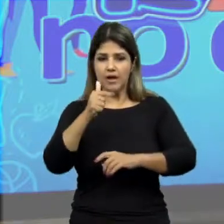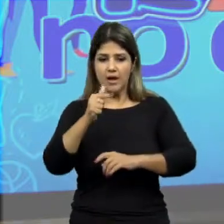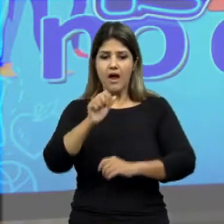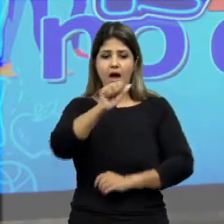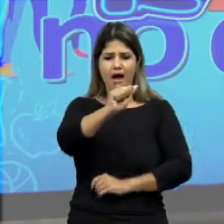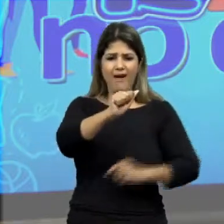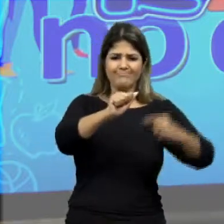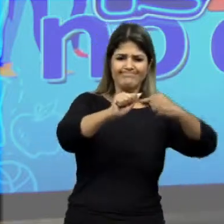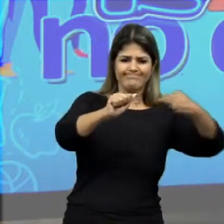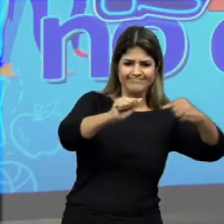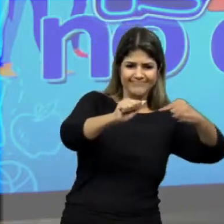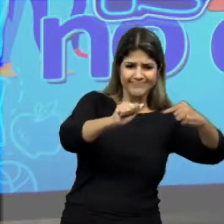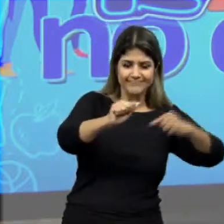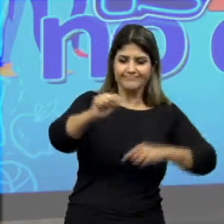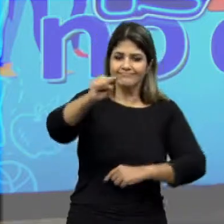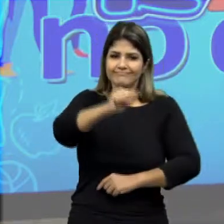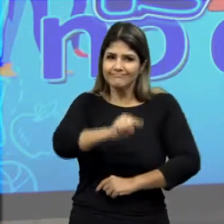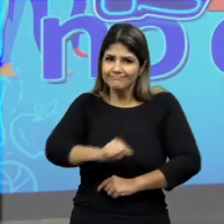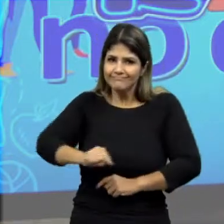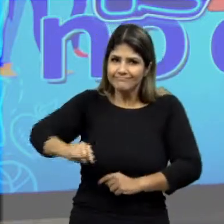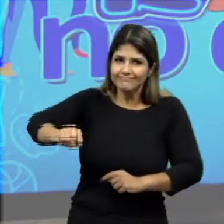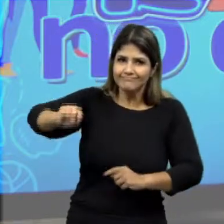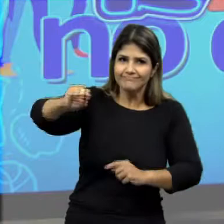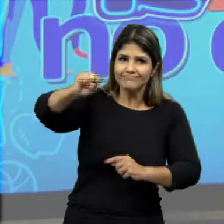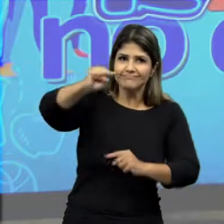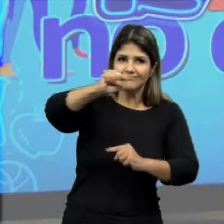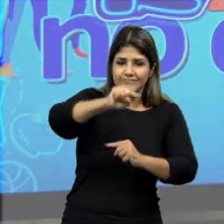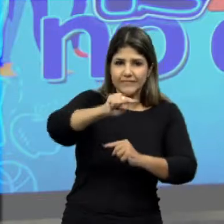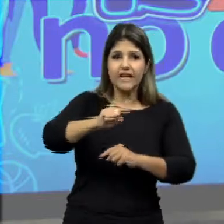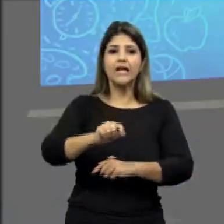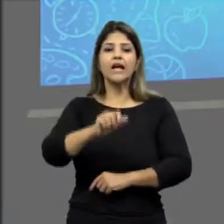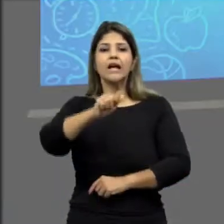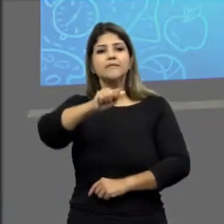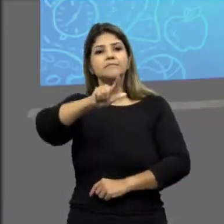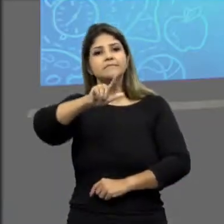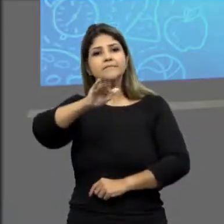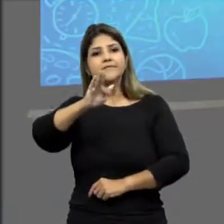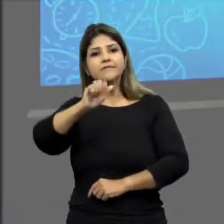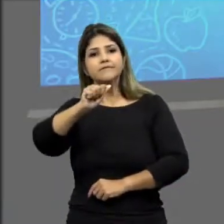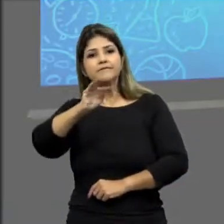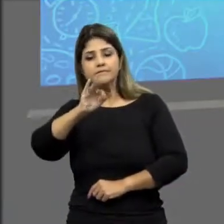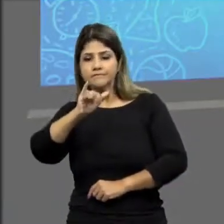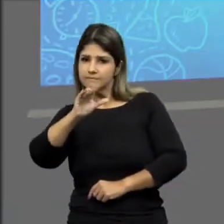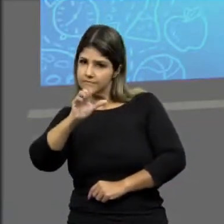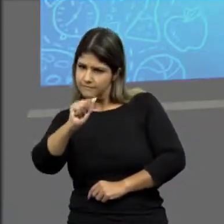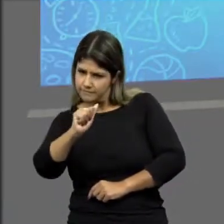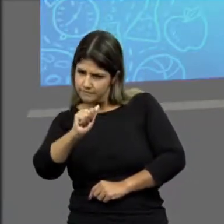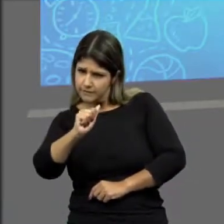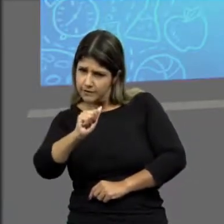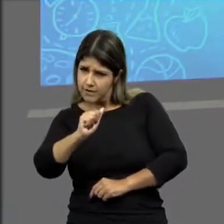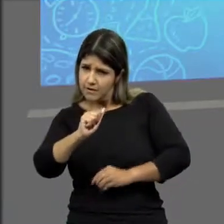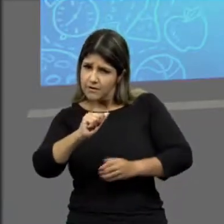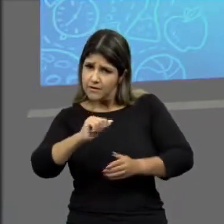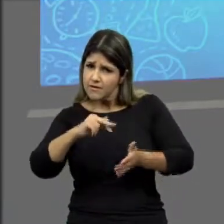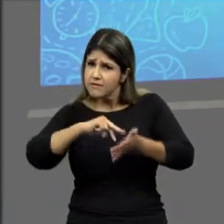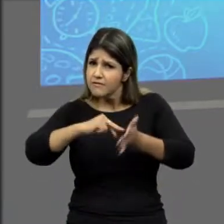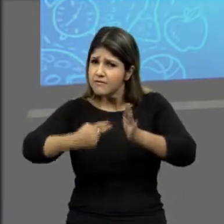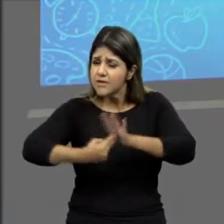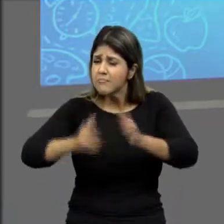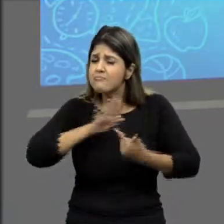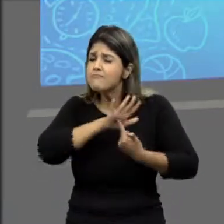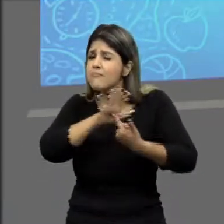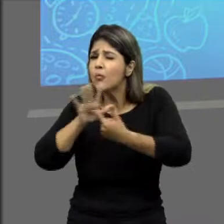Acíclica, a negação, cíclico é do ciclo. E eu tenho a alifática também que é pra enfatizar